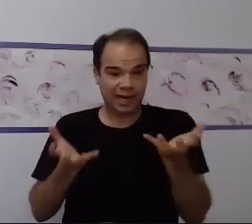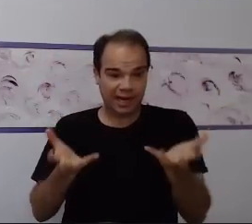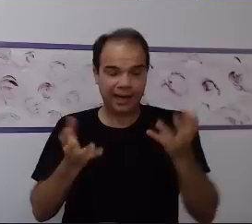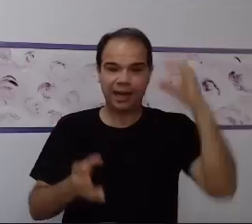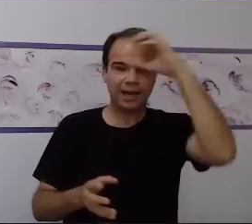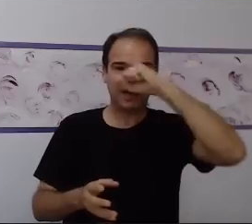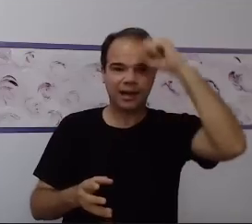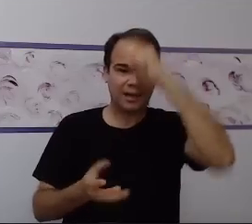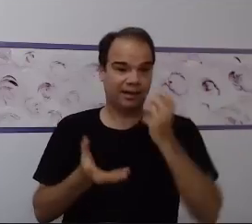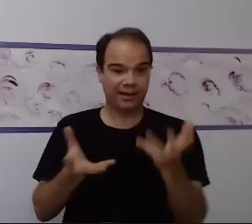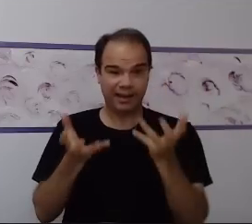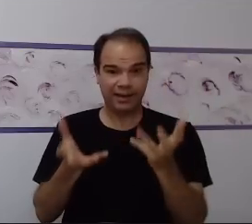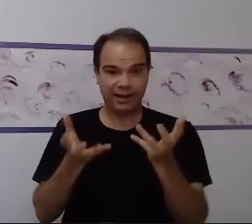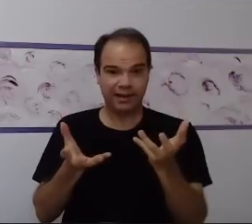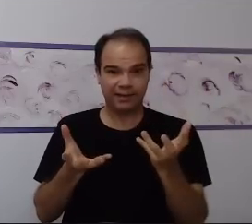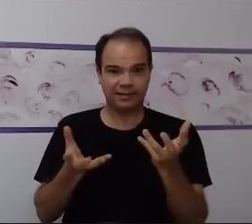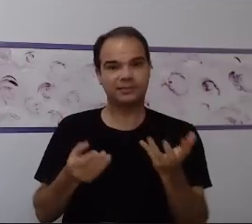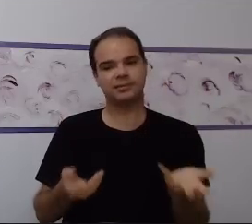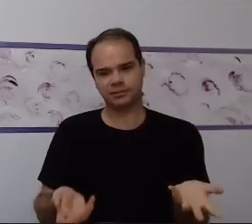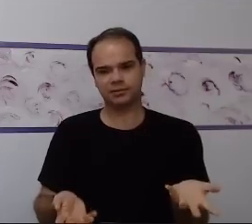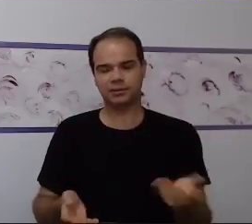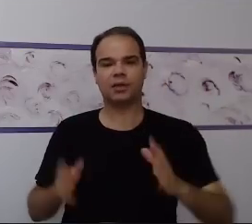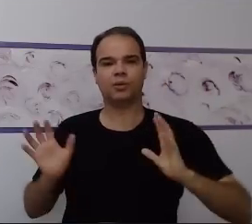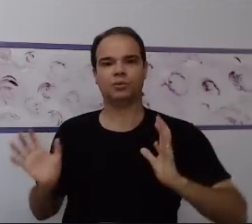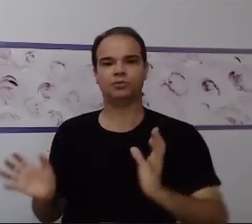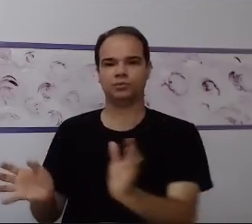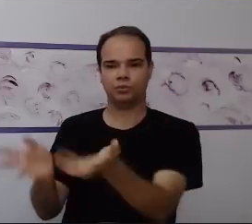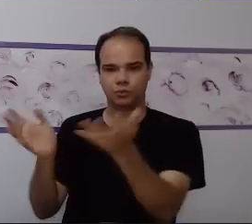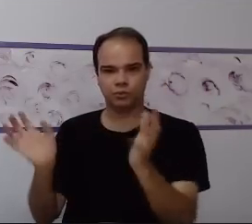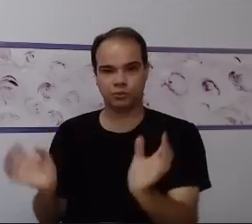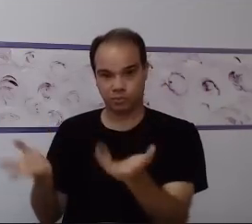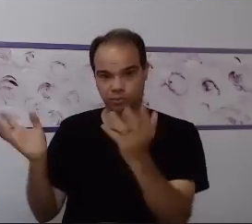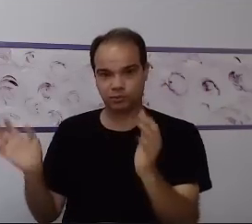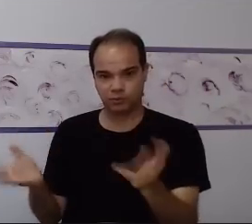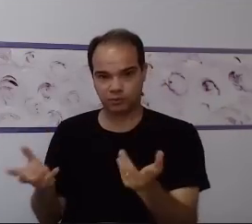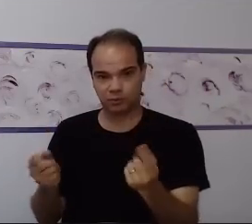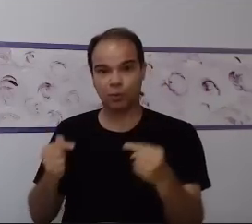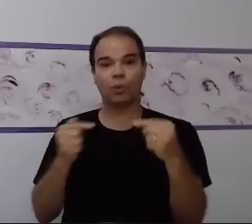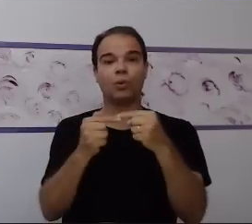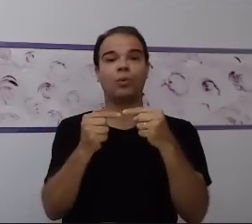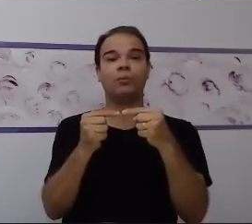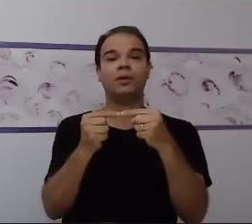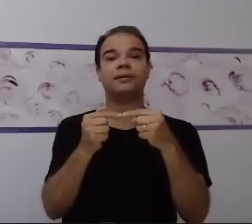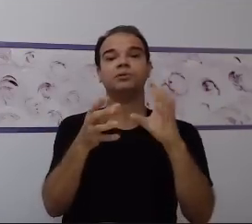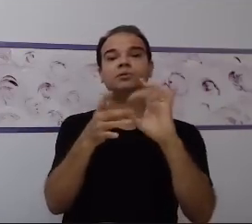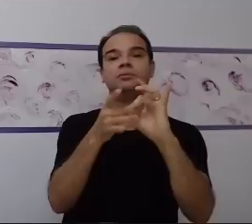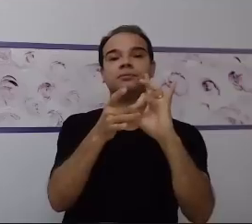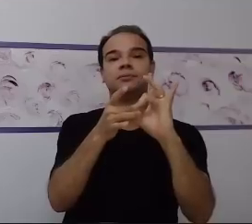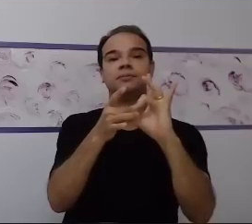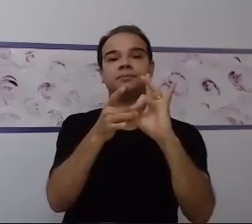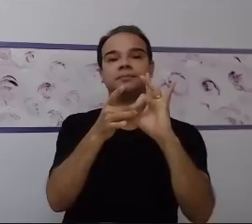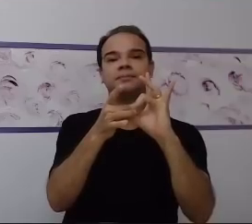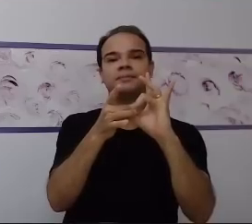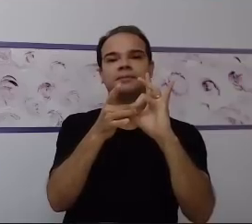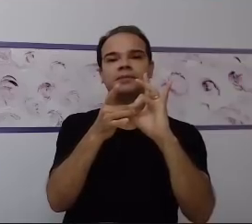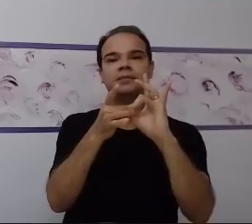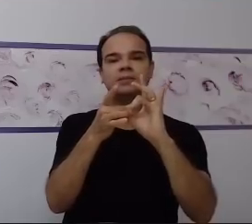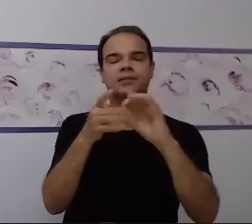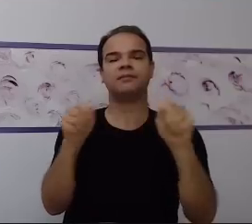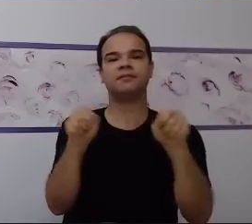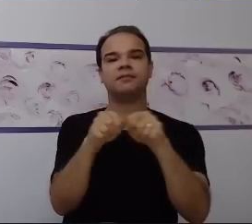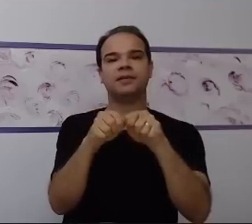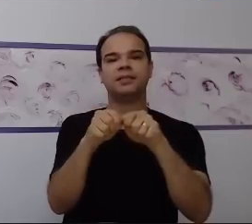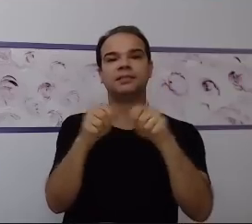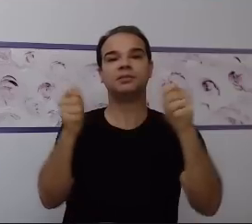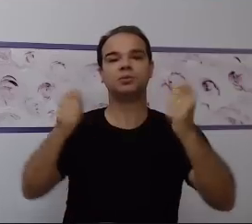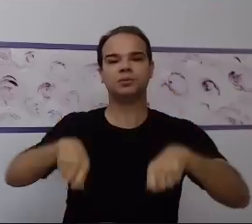atrelada à realização. A realização das situações. Como eu posso